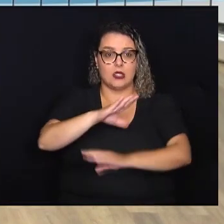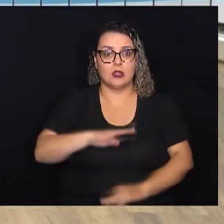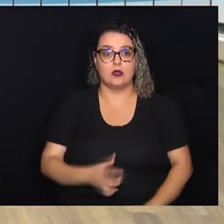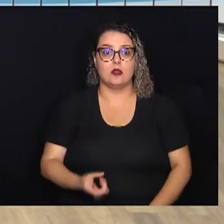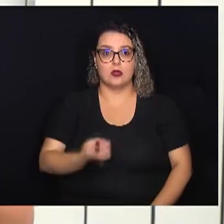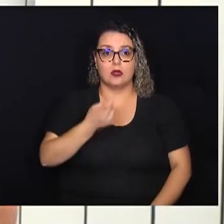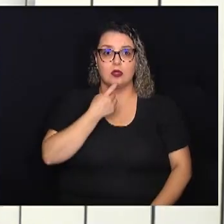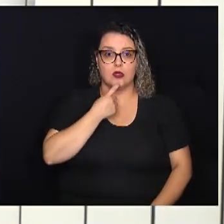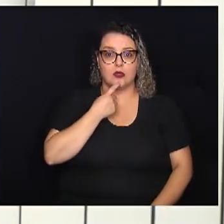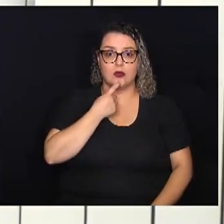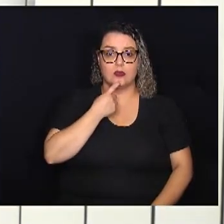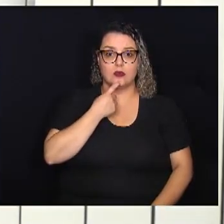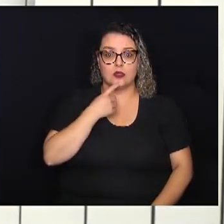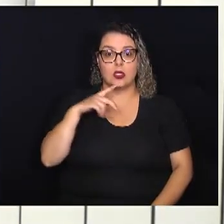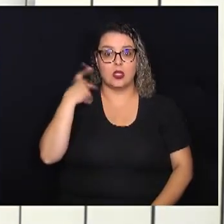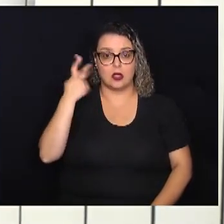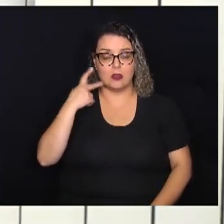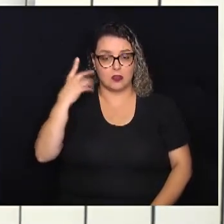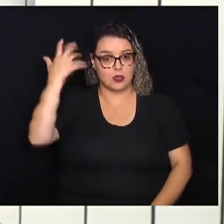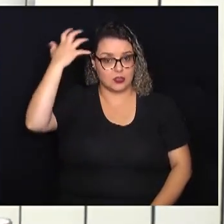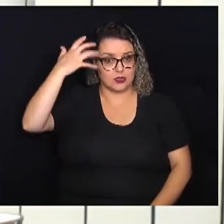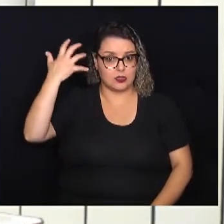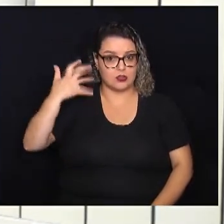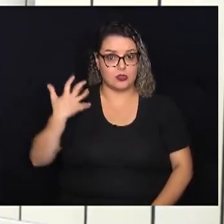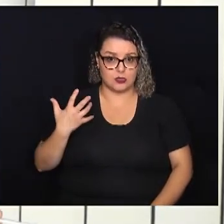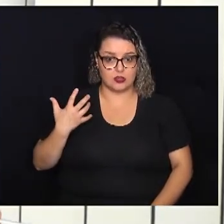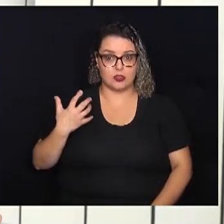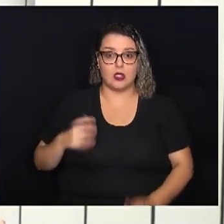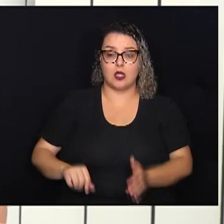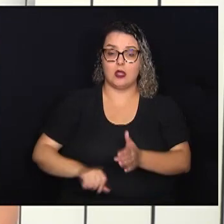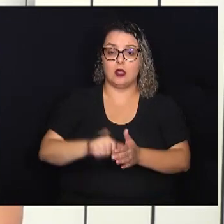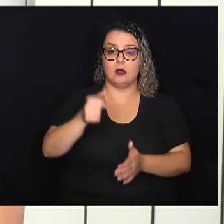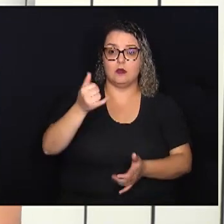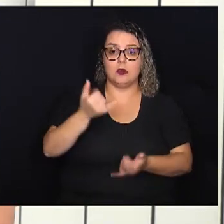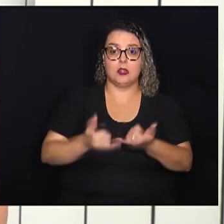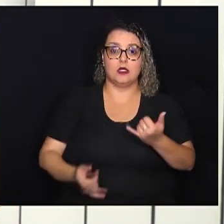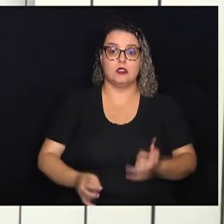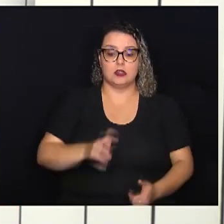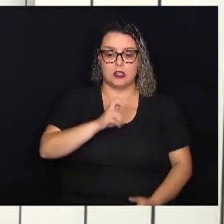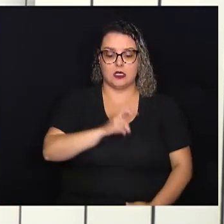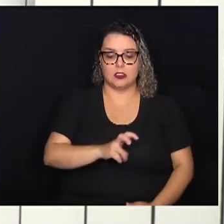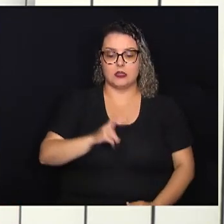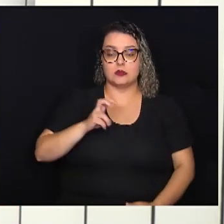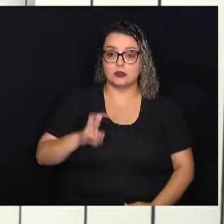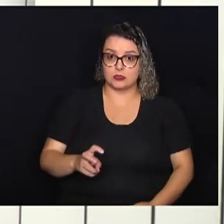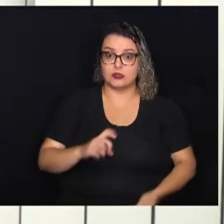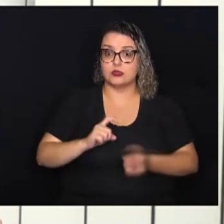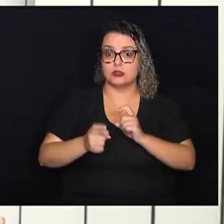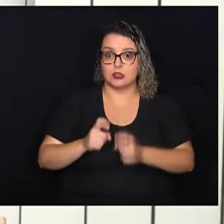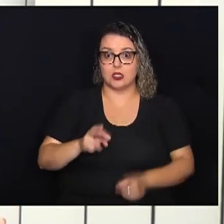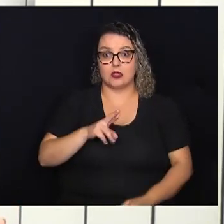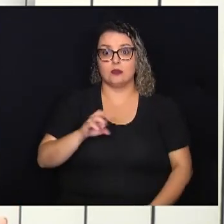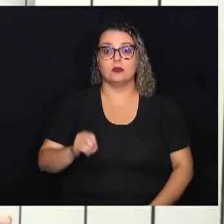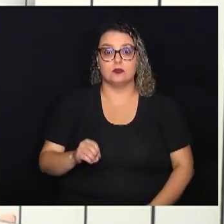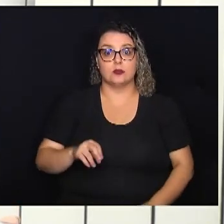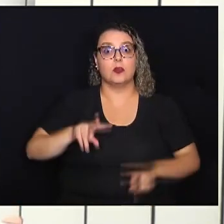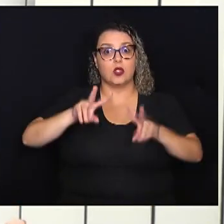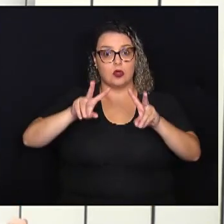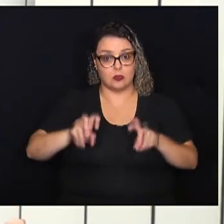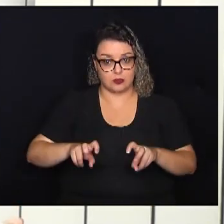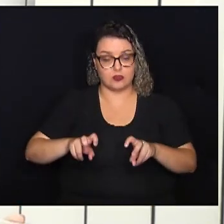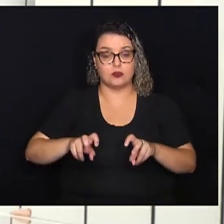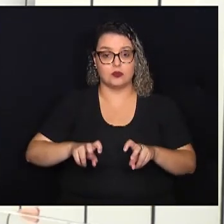de Campinas, a vereadora Guida Calisto, a primeira parte da 55ª Reunião Ordinária, que será um debate